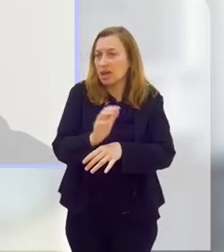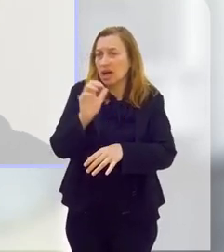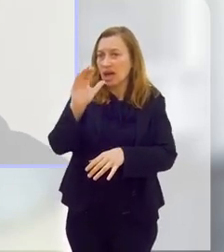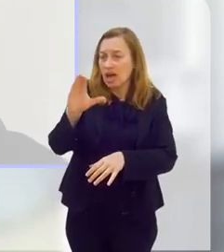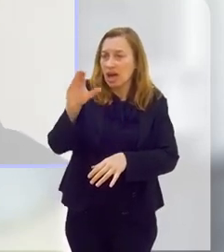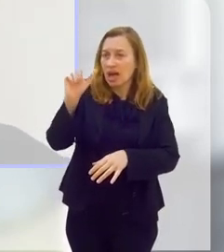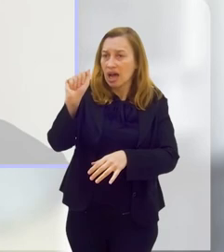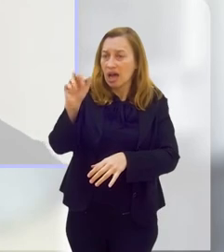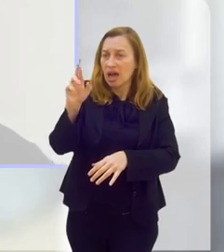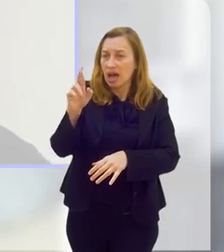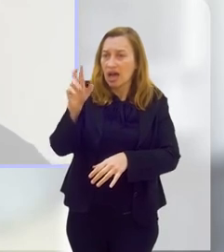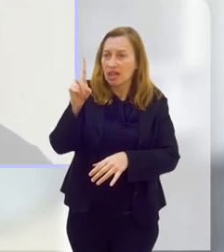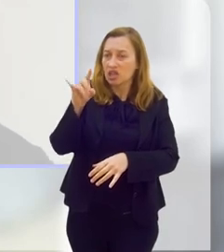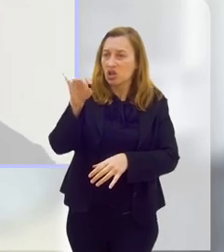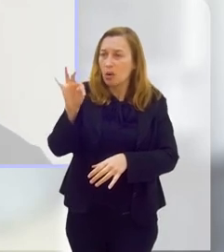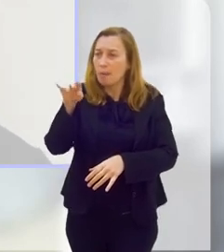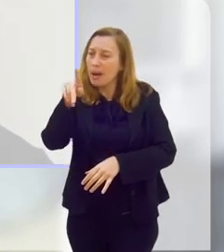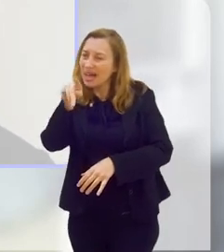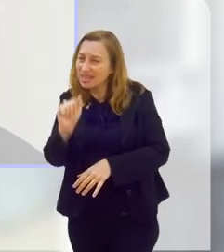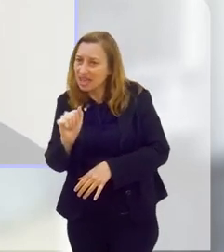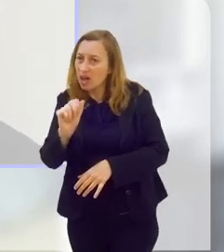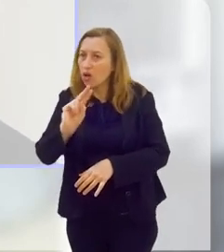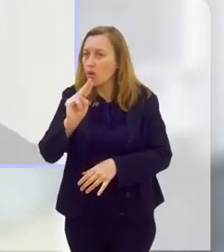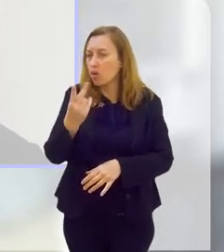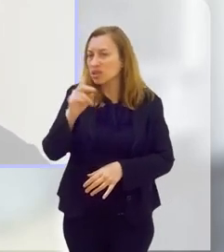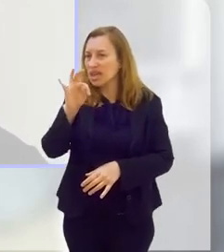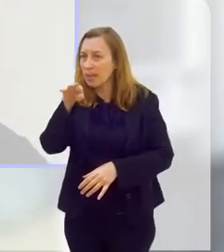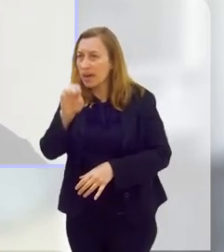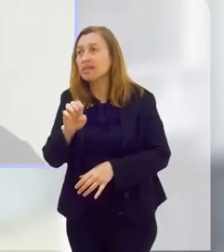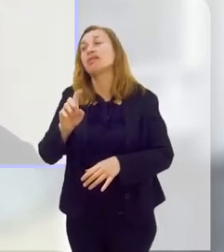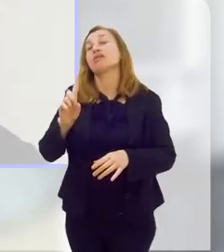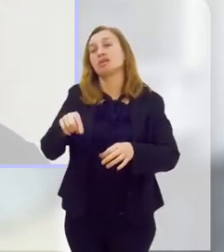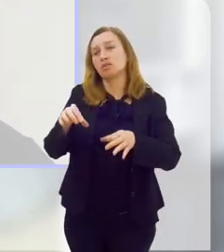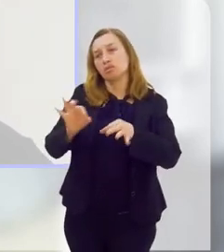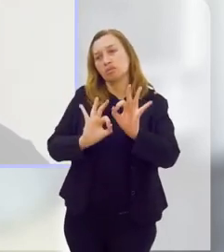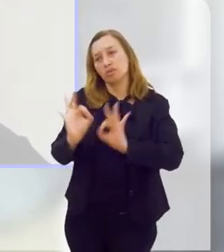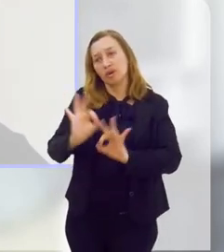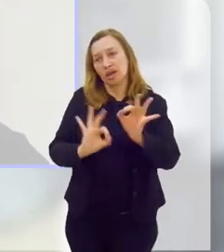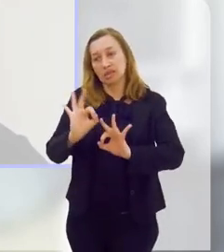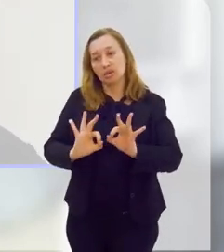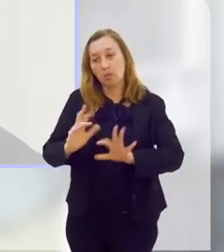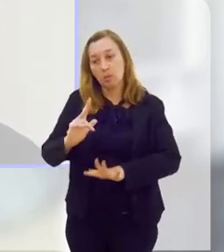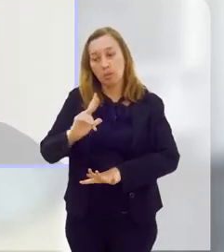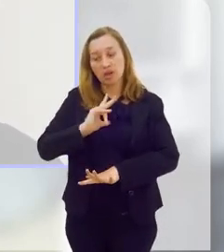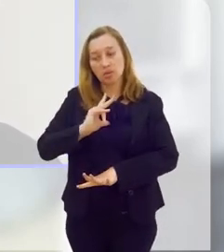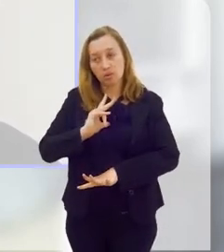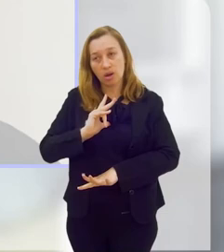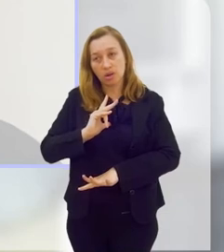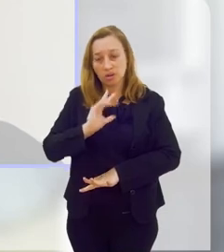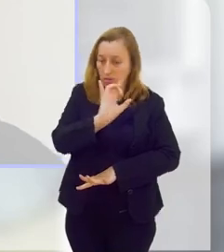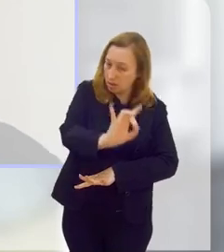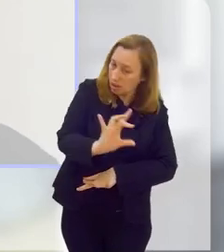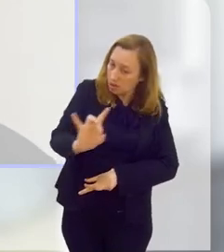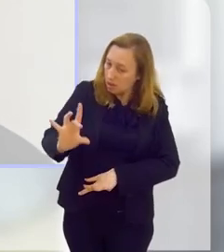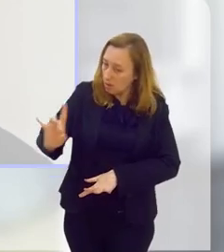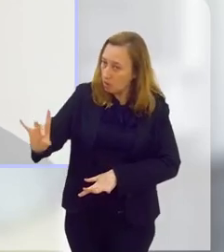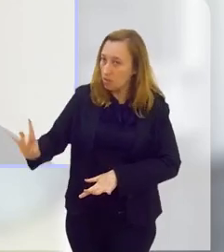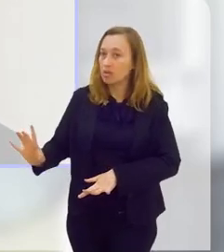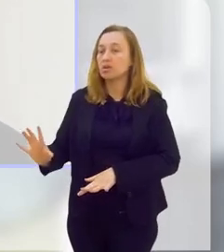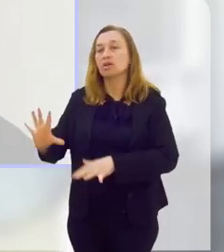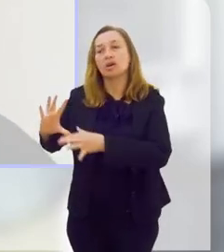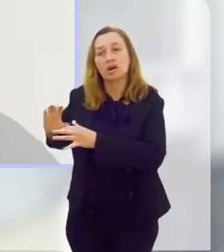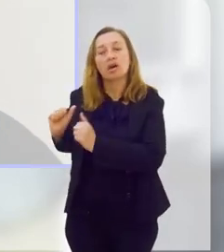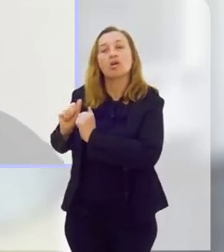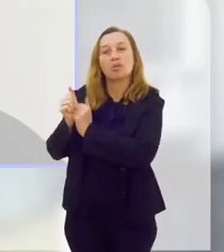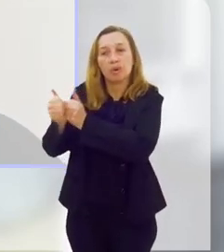cardiopata, de um diabético. Tem que ser um planejamento individualizado, sabe? E